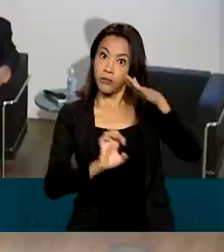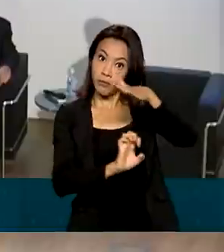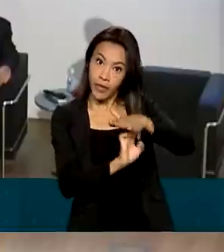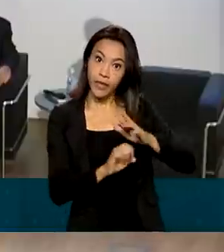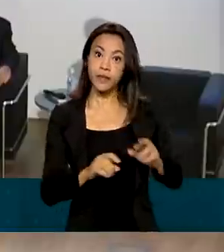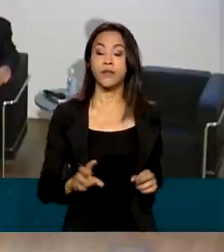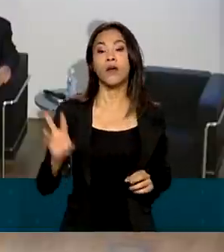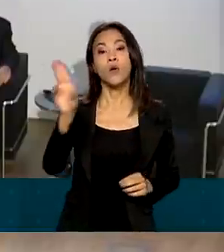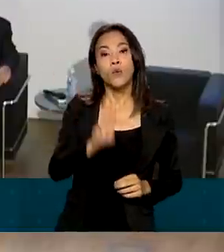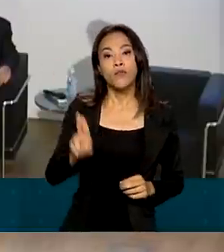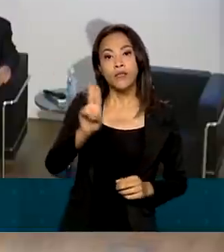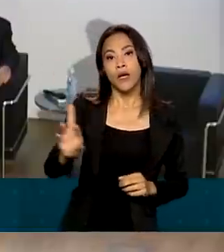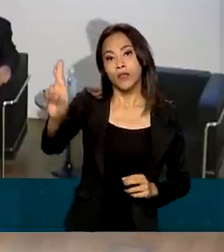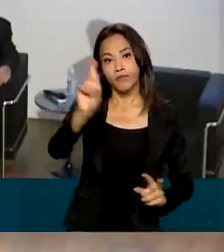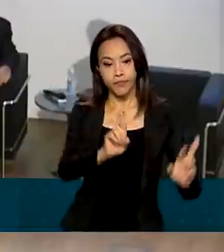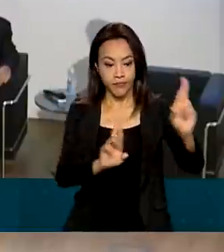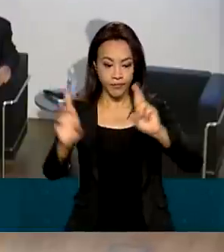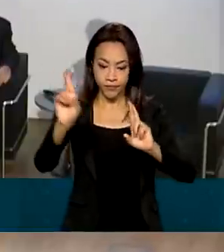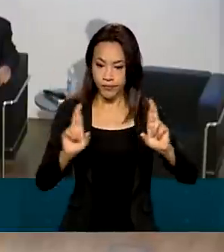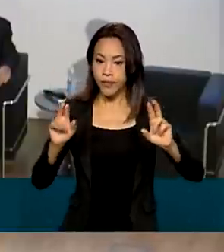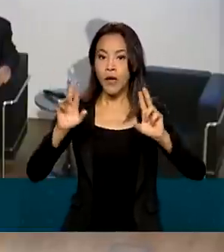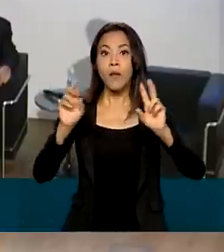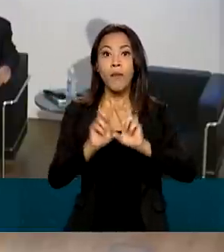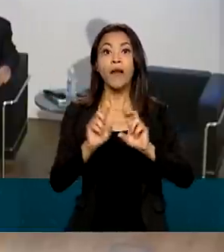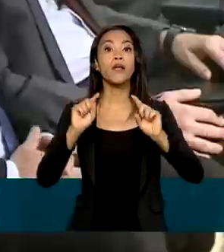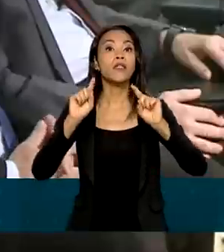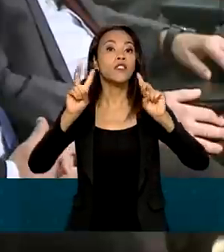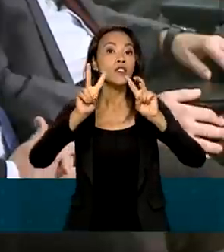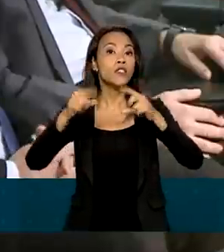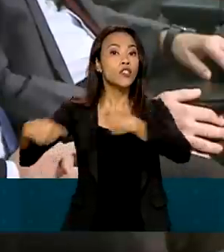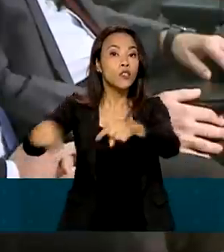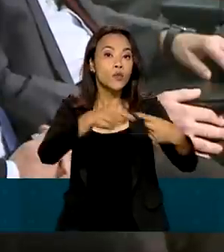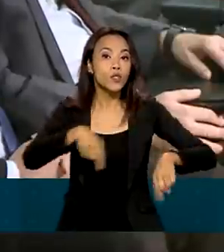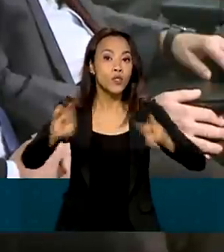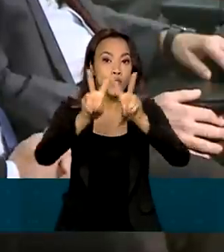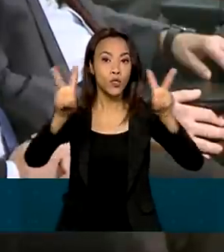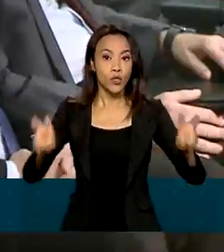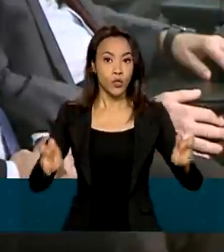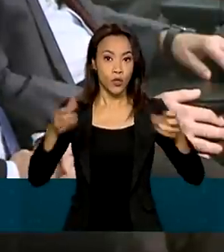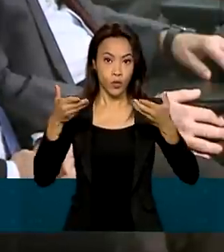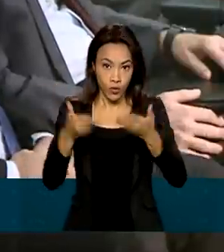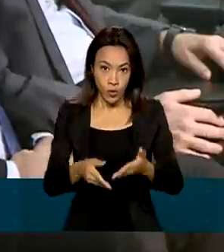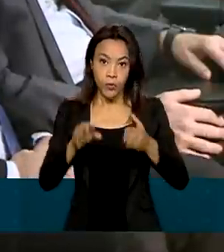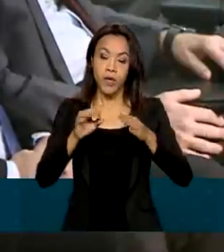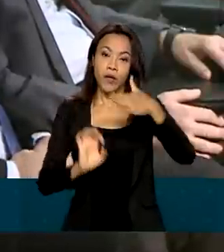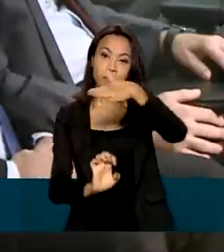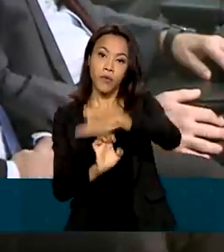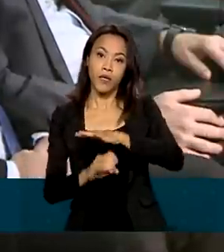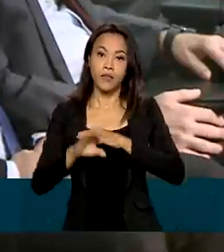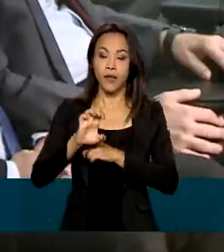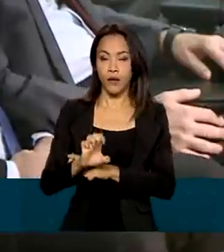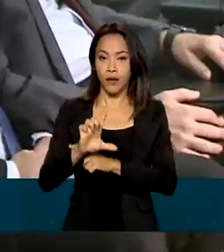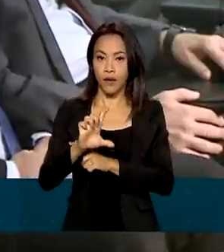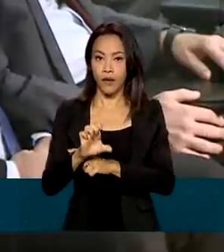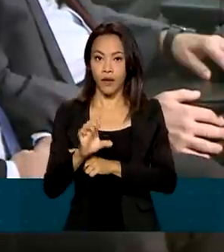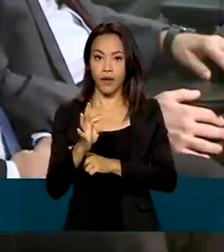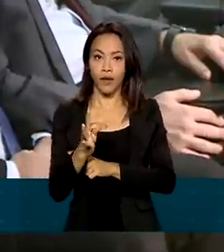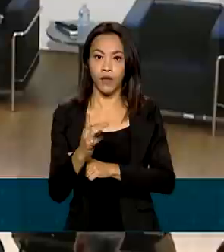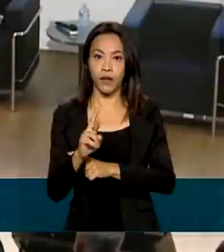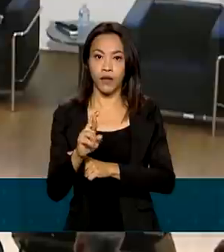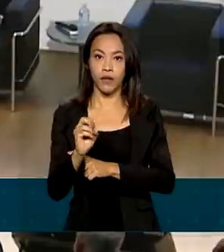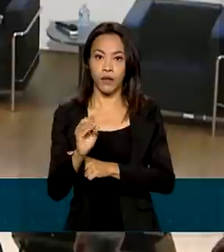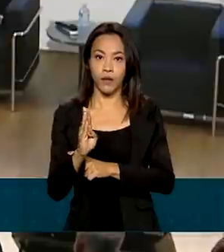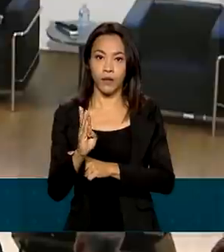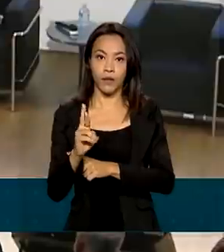mercado para discutir a privatização da Eletrobras, uma iniciativa do Executivo já aprovada pelo Congresso Nacional.